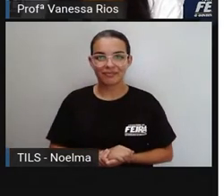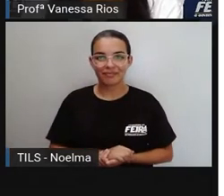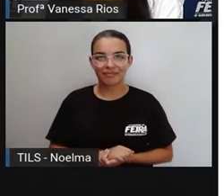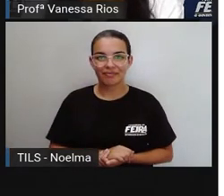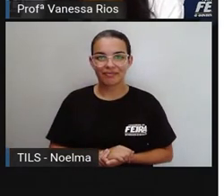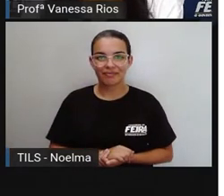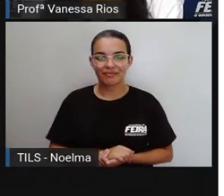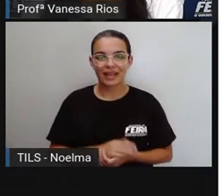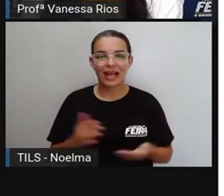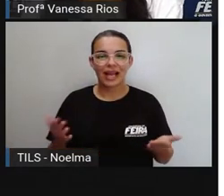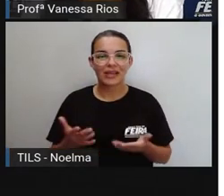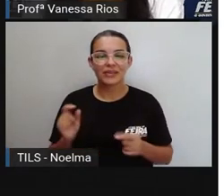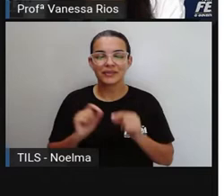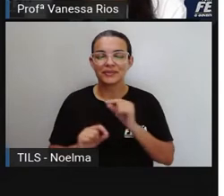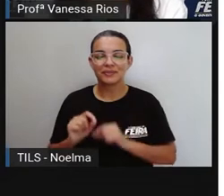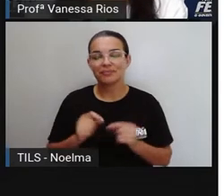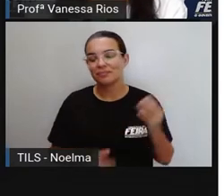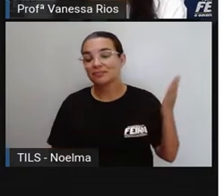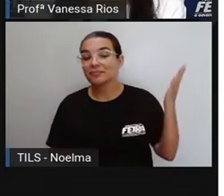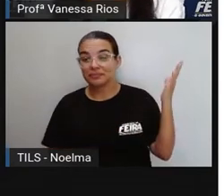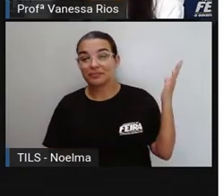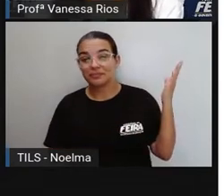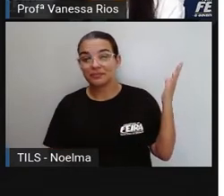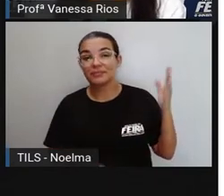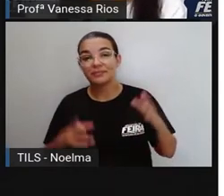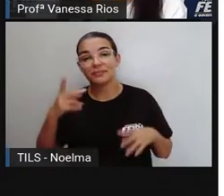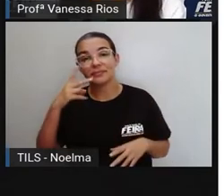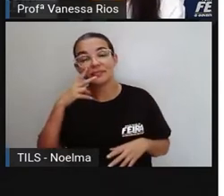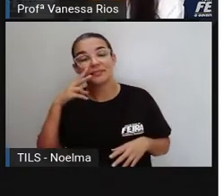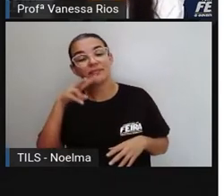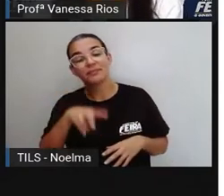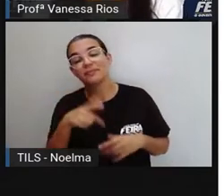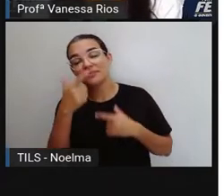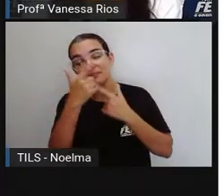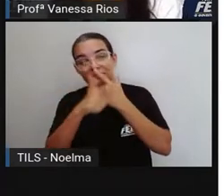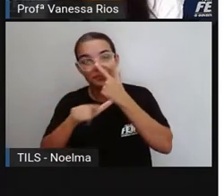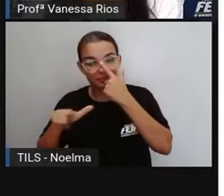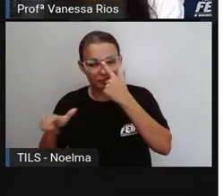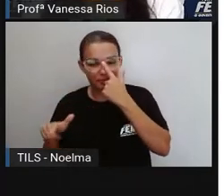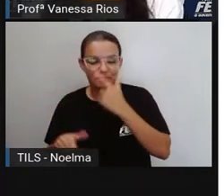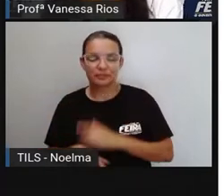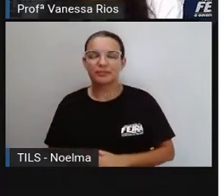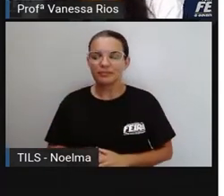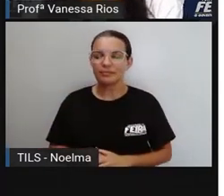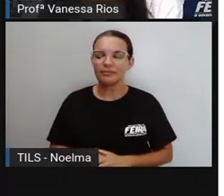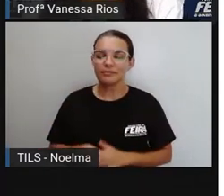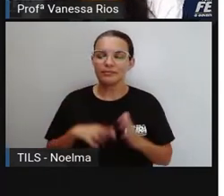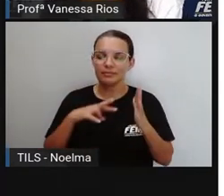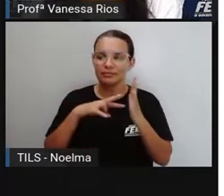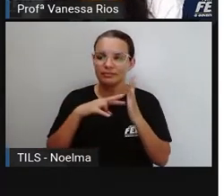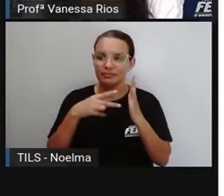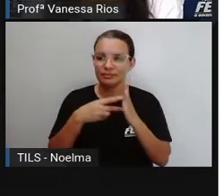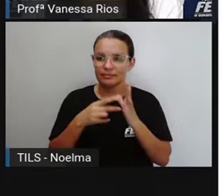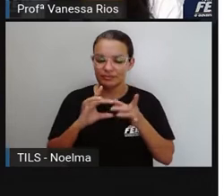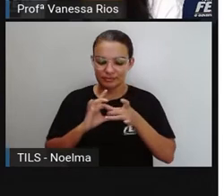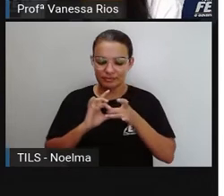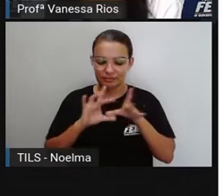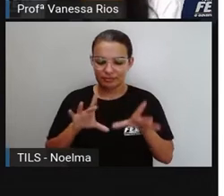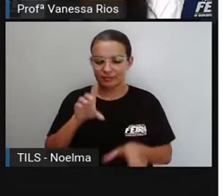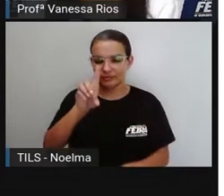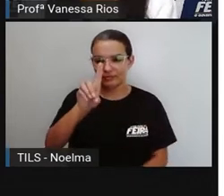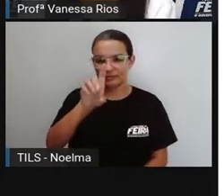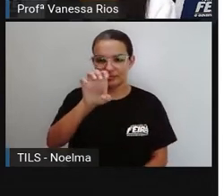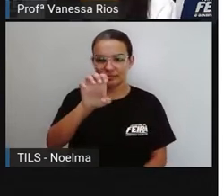E aí a gente começa observando e revisando justamente a definição de democracia,